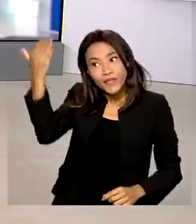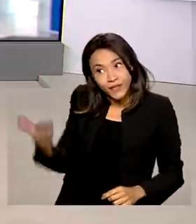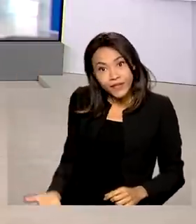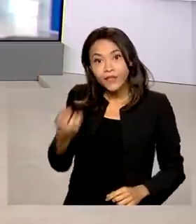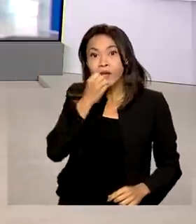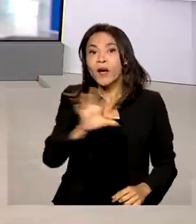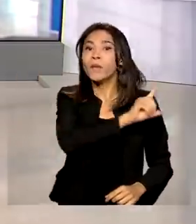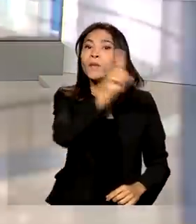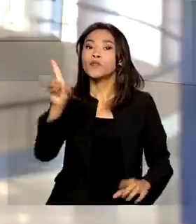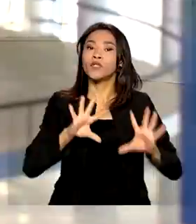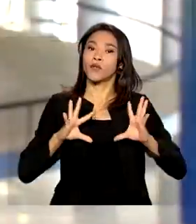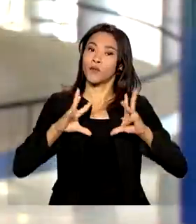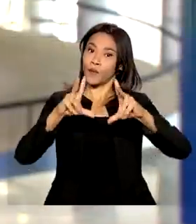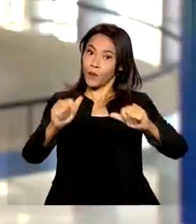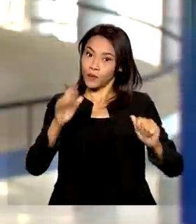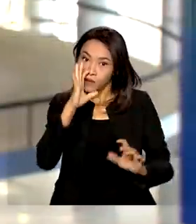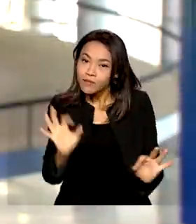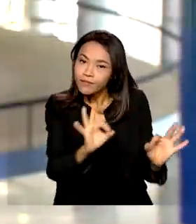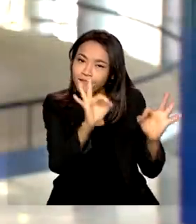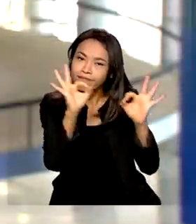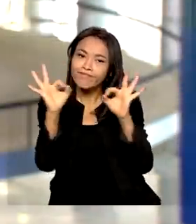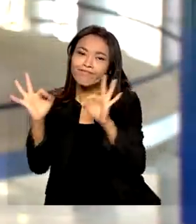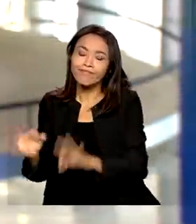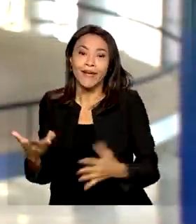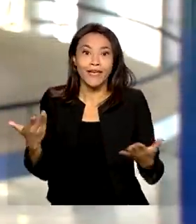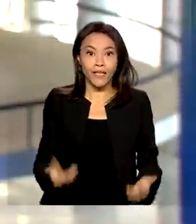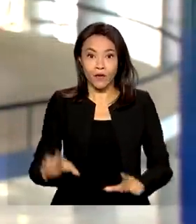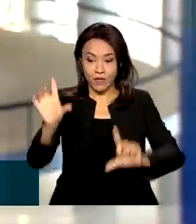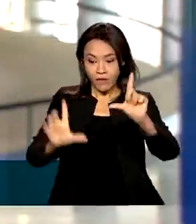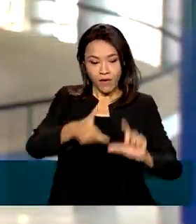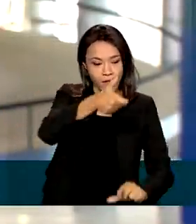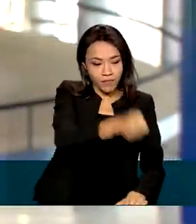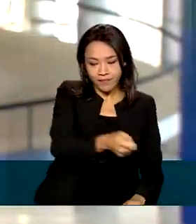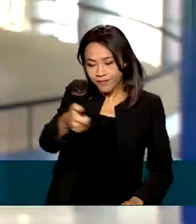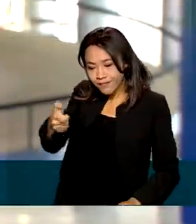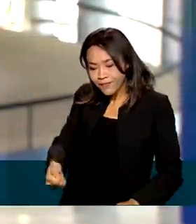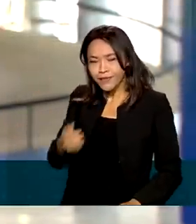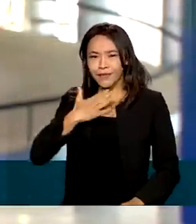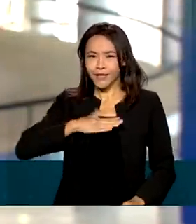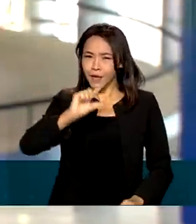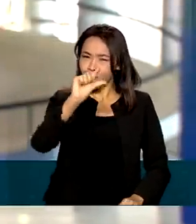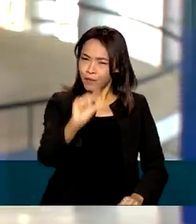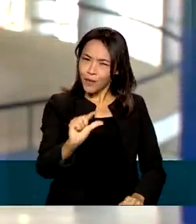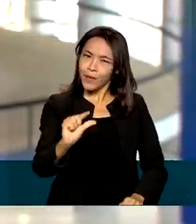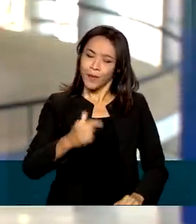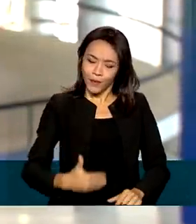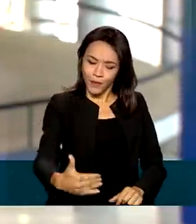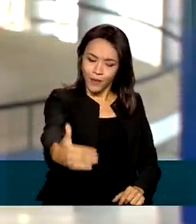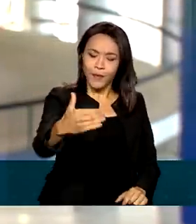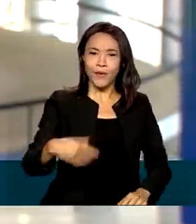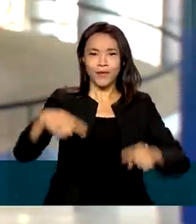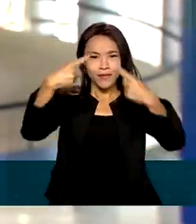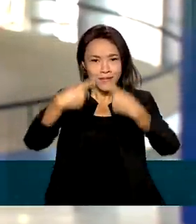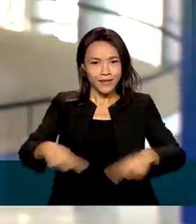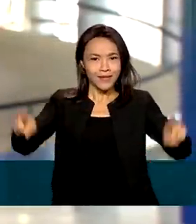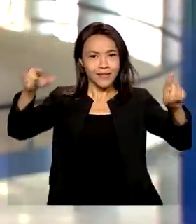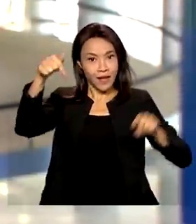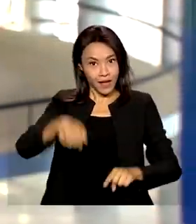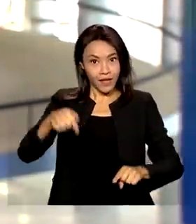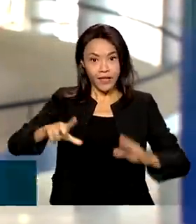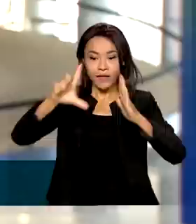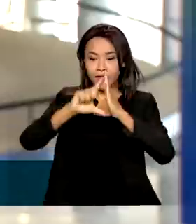todos que nos acompanham. Então, o lançamento dos canais está previsto para daqui a pouco, às 11 horas da manhã, aqui no Palácio do Planalto,